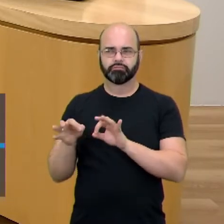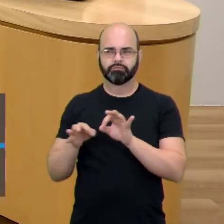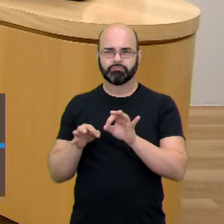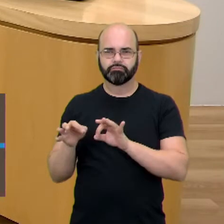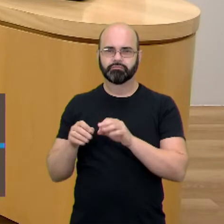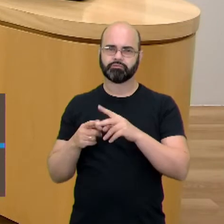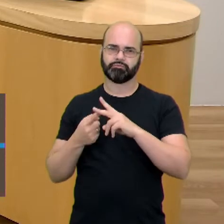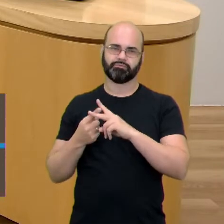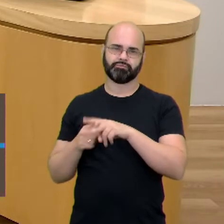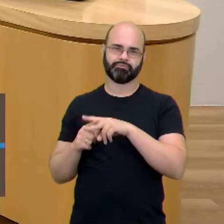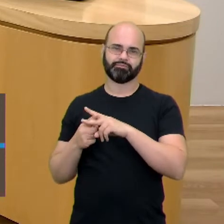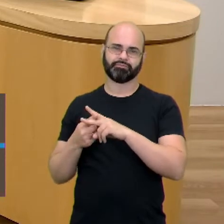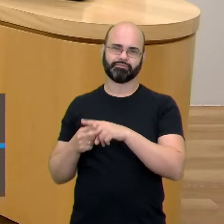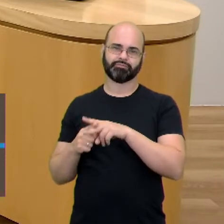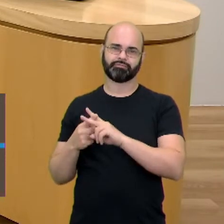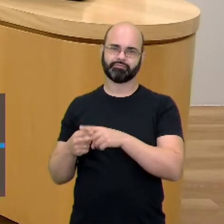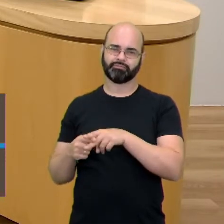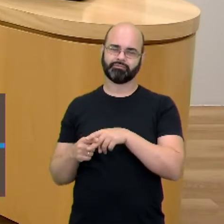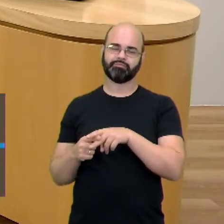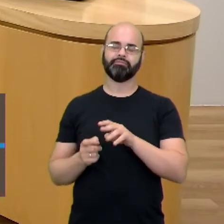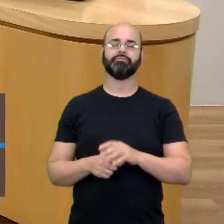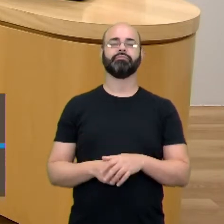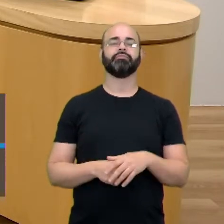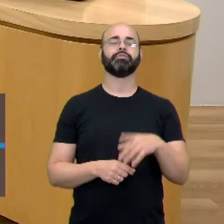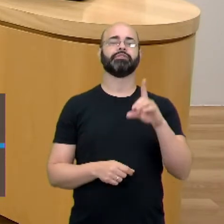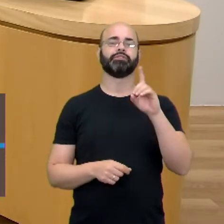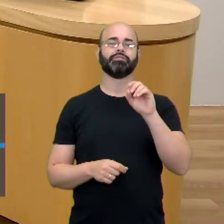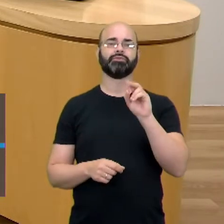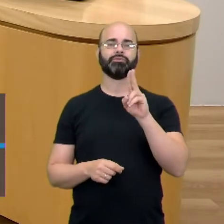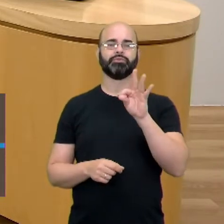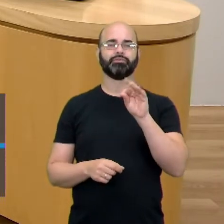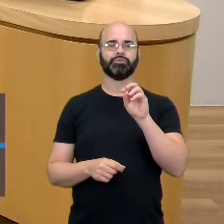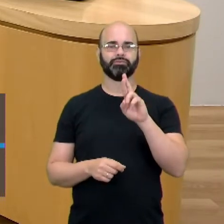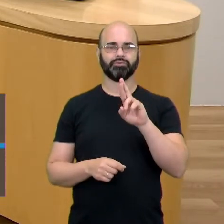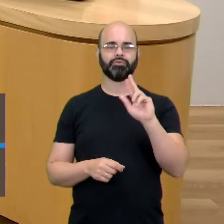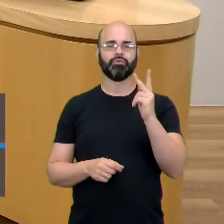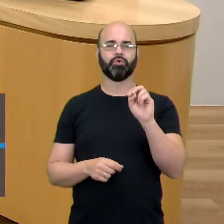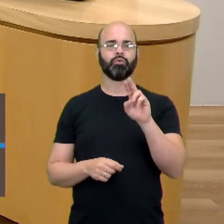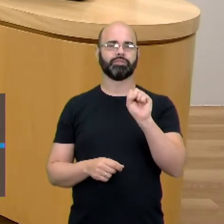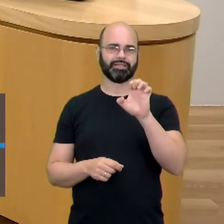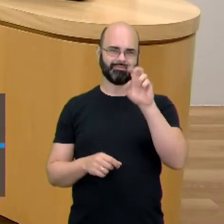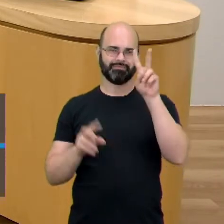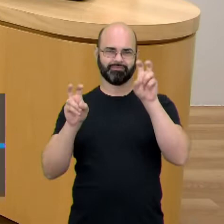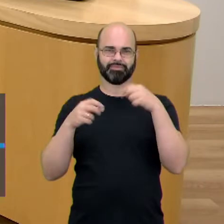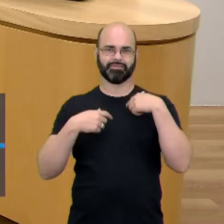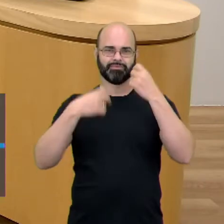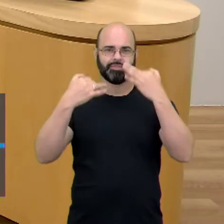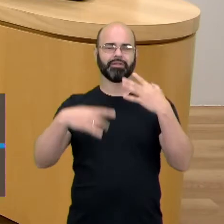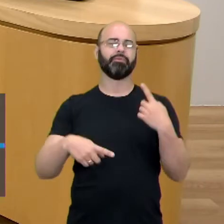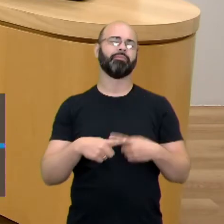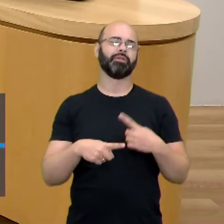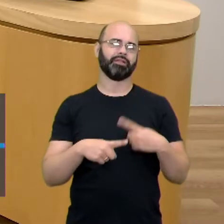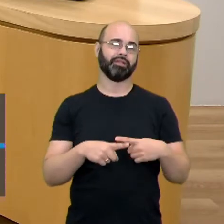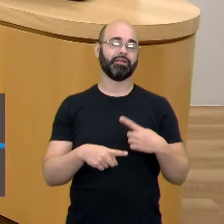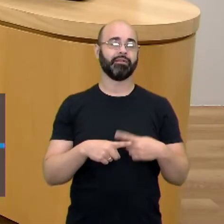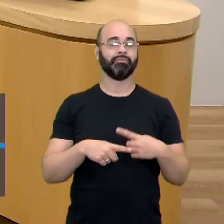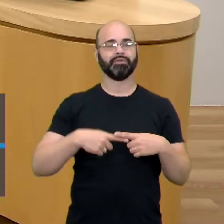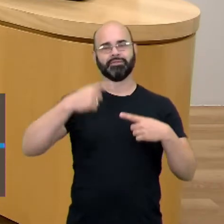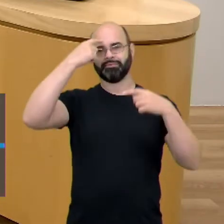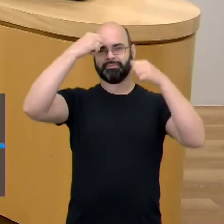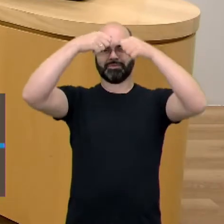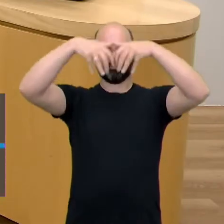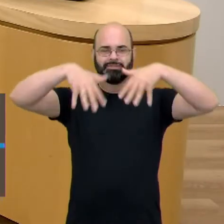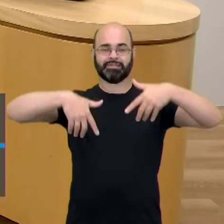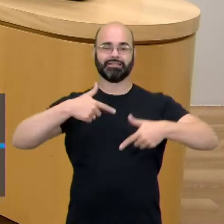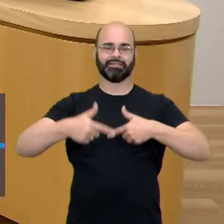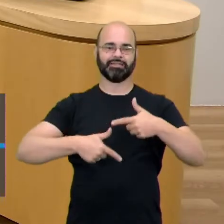falando aqui do Dr. House? Porque ele trabalhava muito com o mapa mental. O que ele fazia? Vem para... Está em mim aqui? Olha lá.